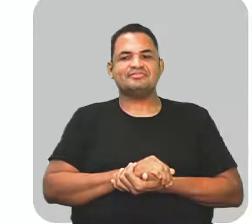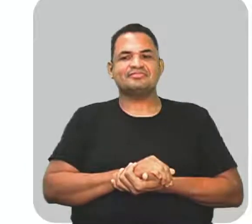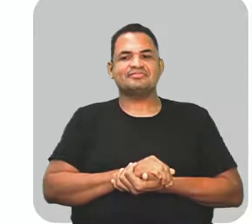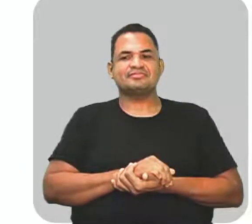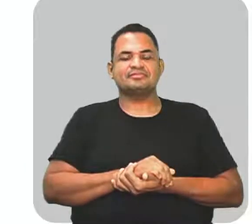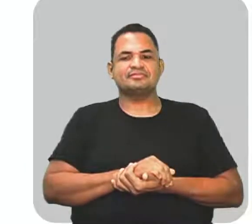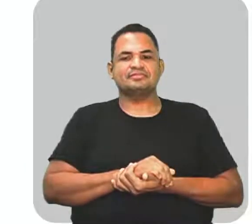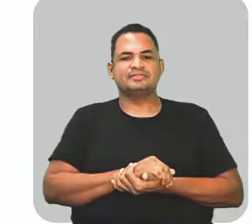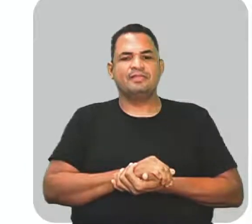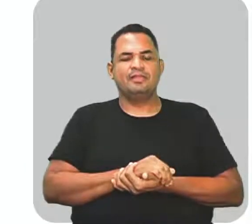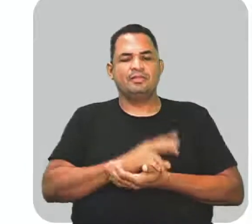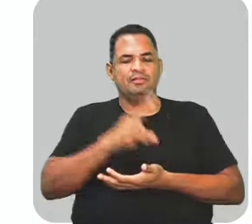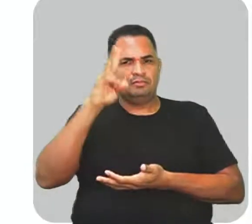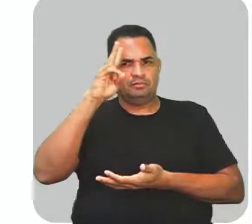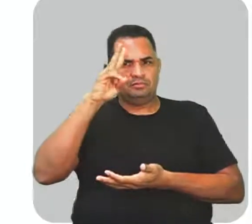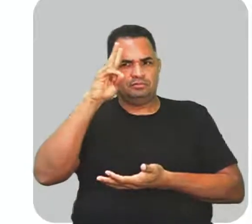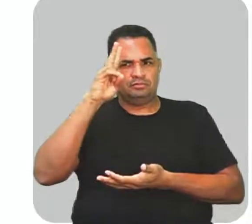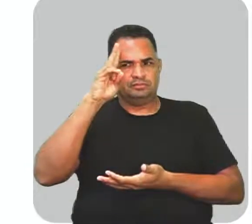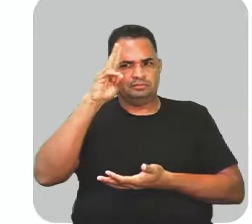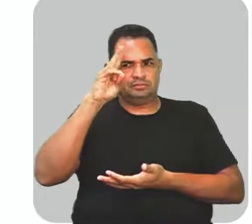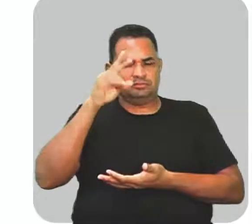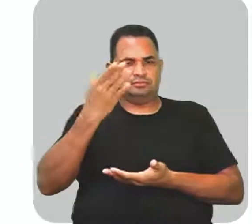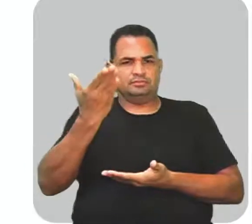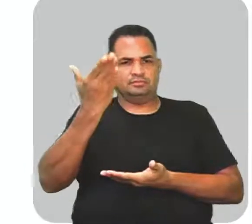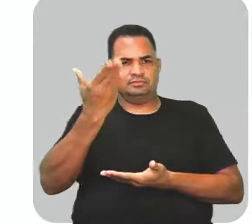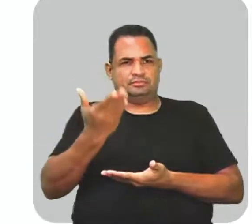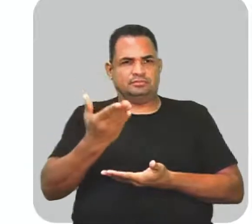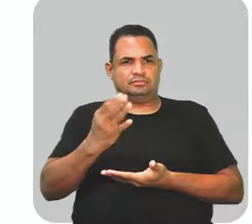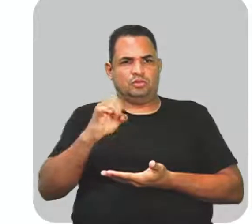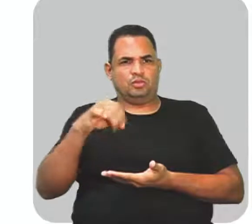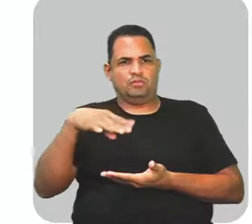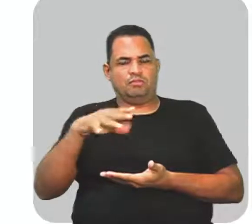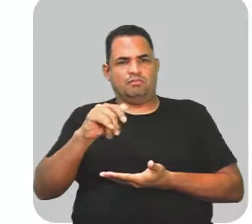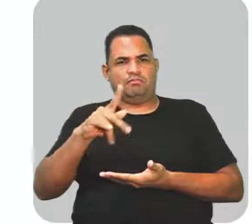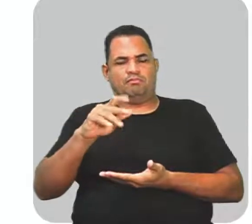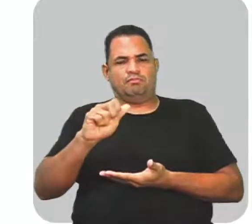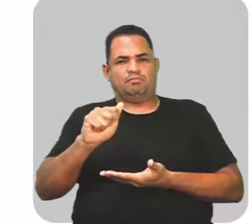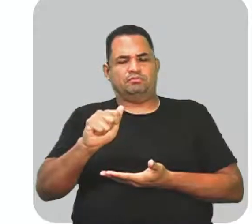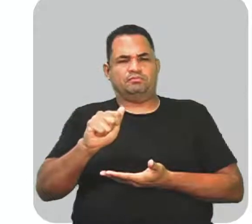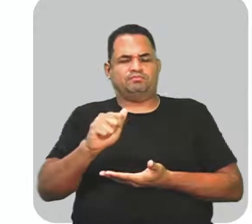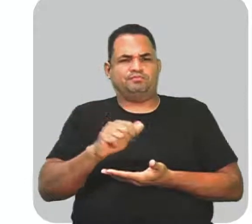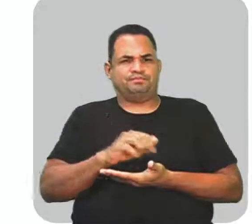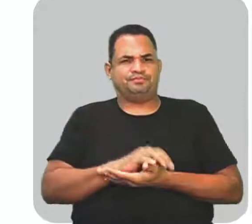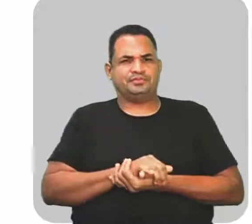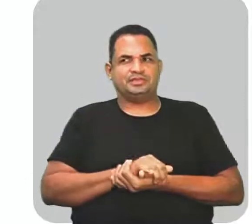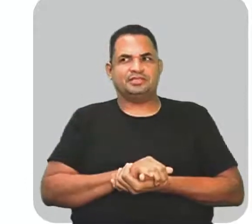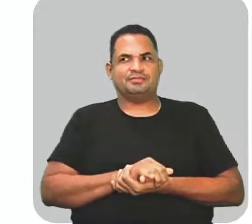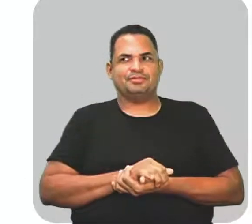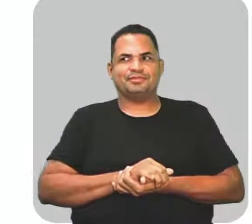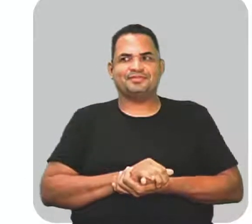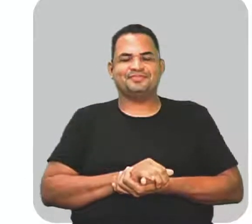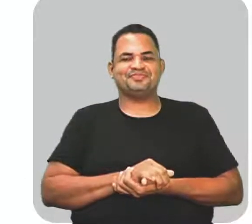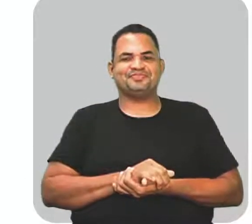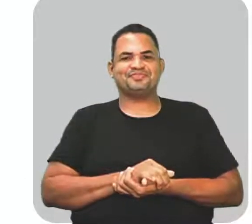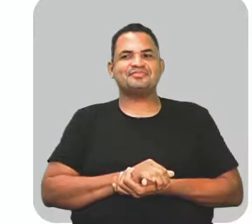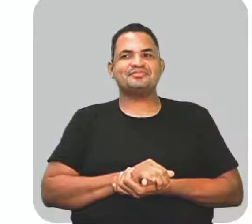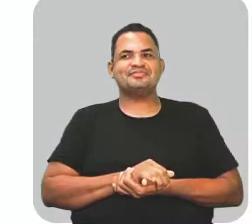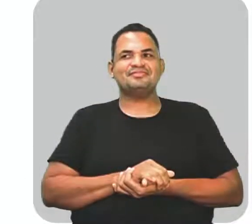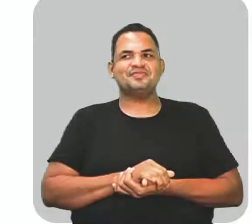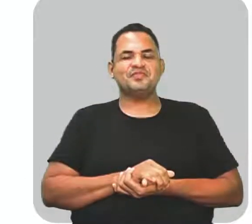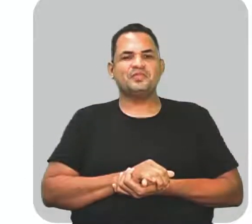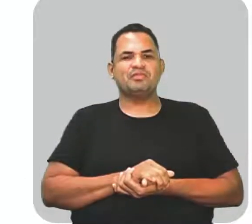Tá? Então, lembrar das onomatopeias, né? Em relação a isso. Alguém está entrando aí, toc-toc, né, gente?